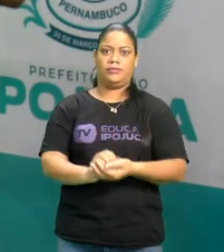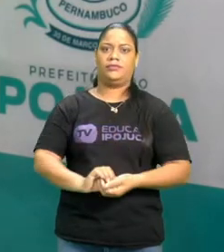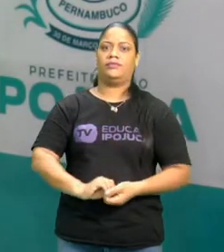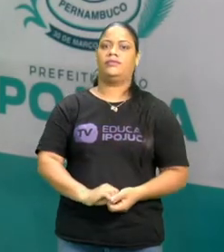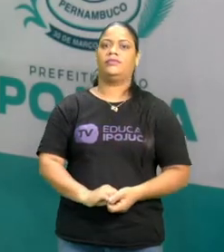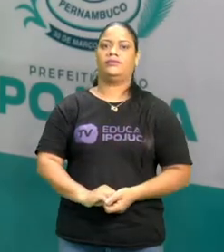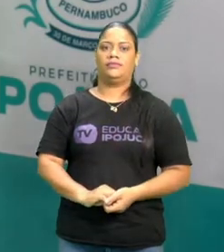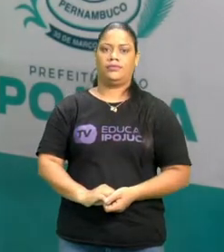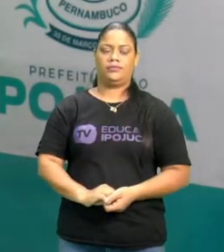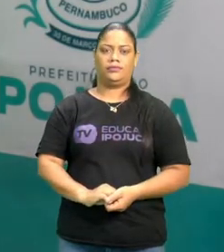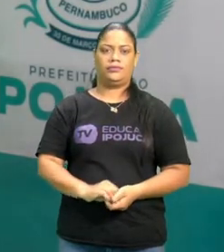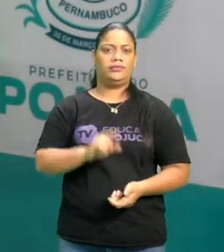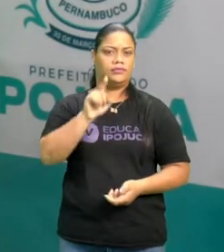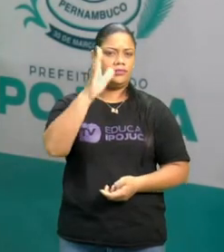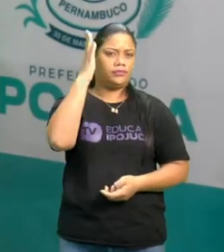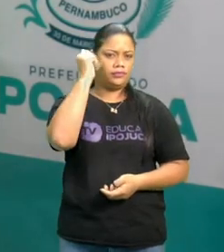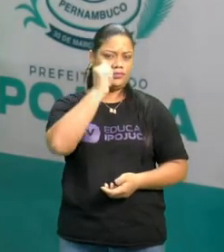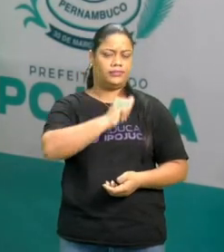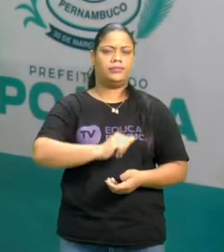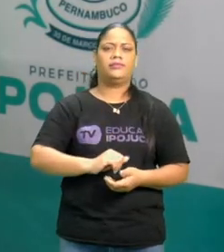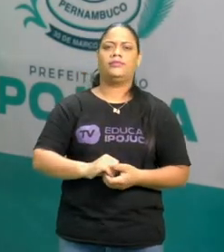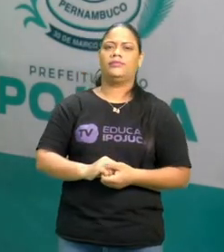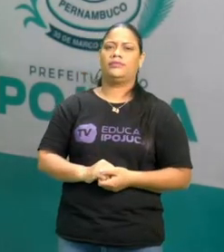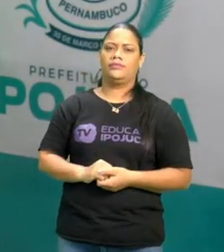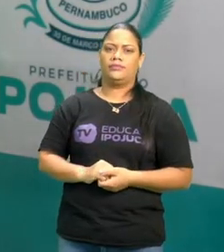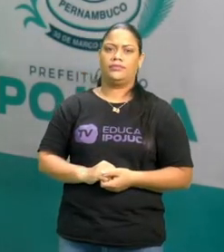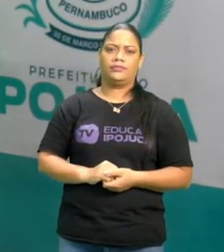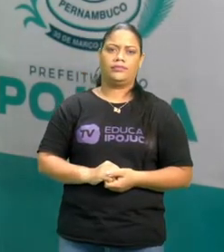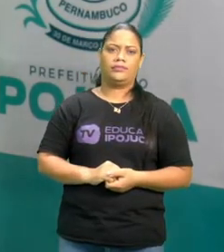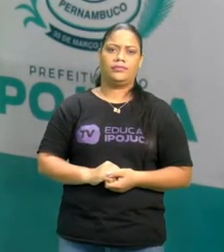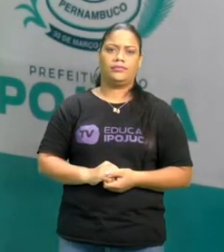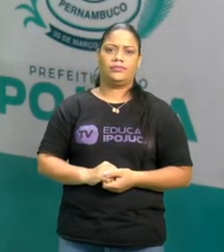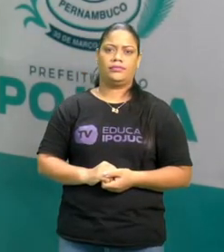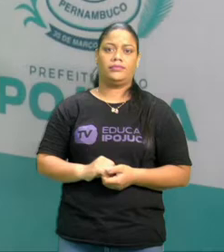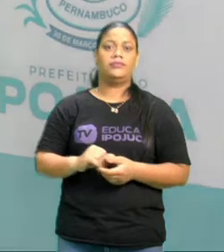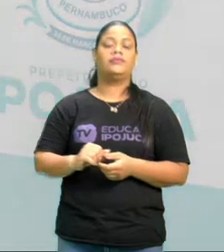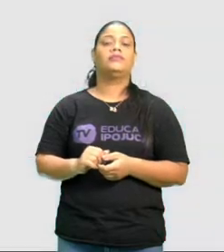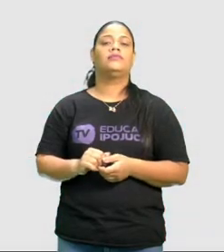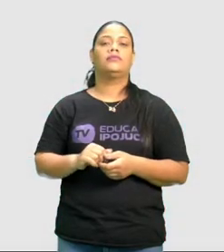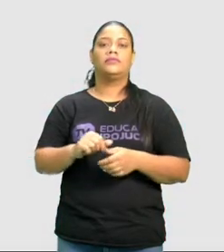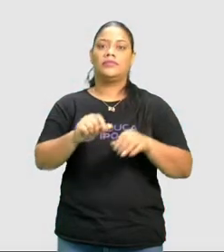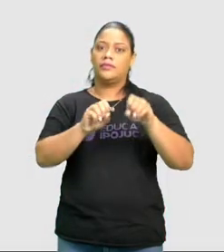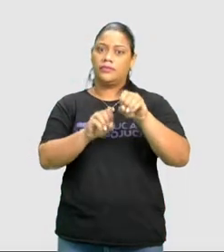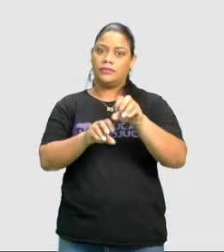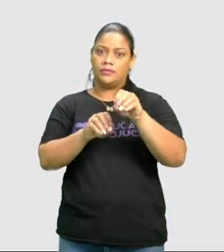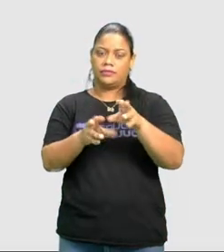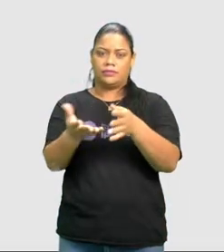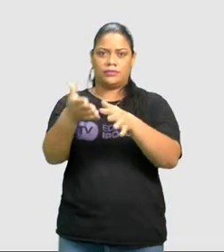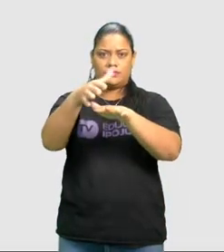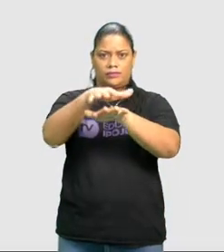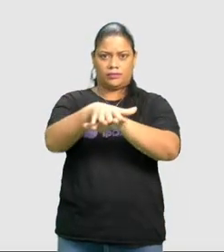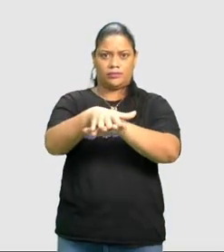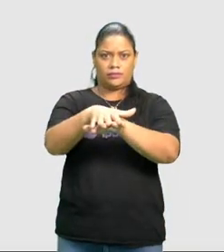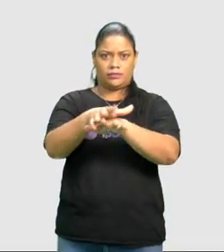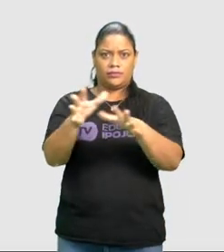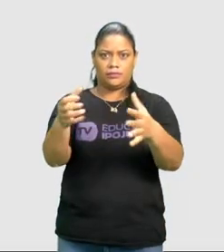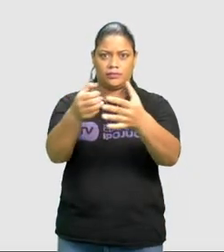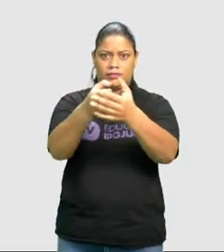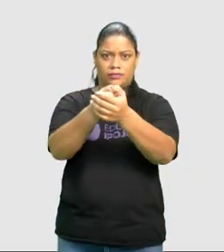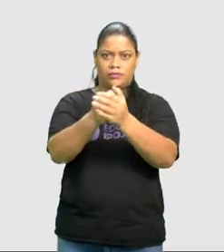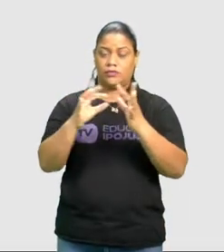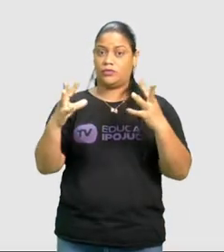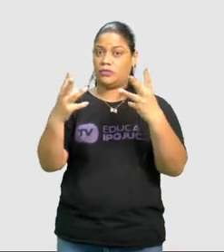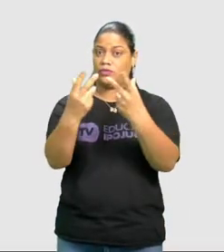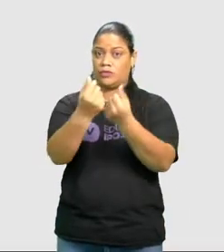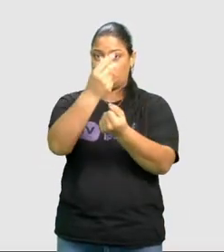Fique sabendo que a educação inclusiva acolhe todas as